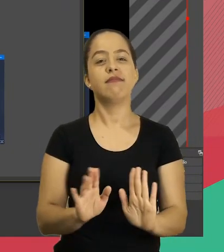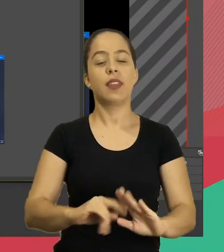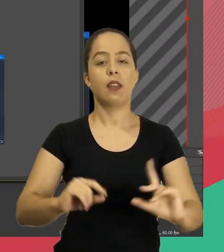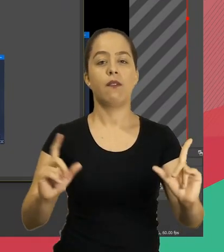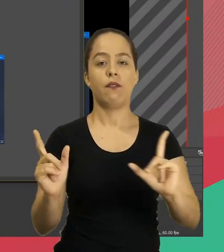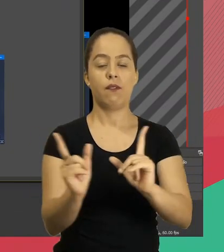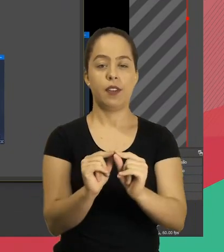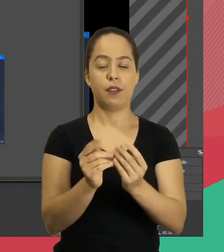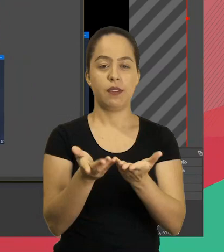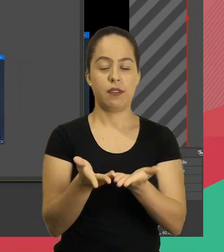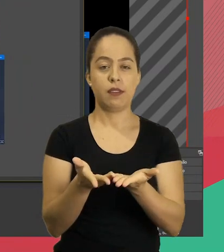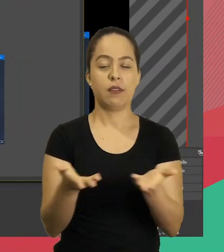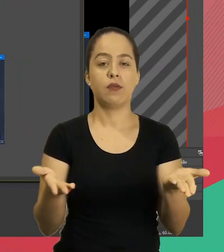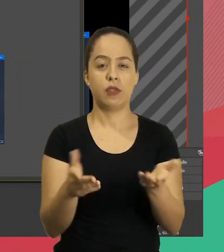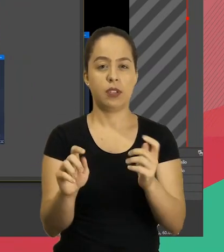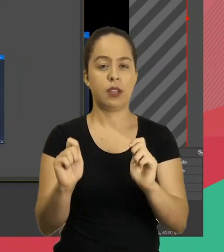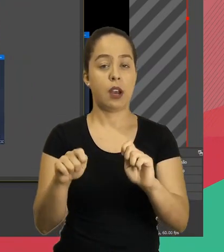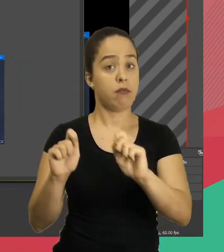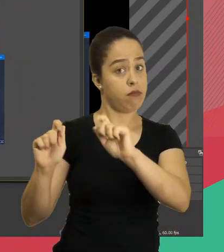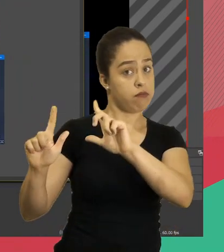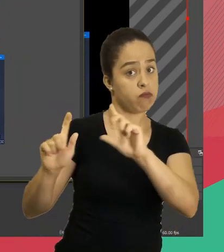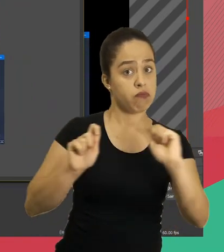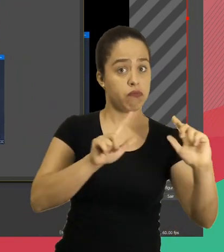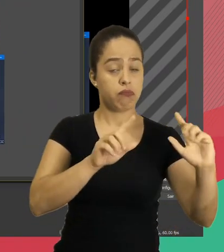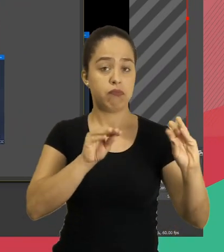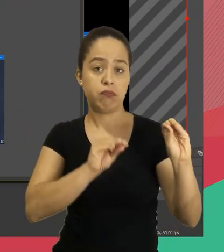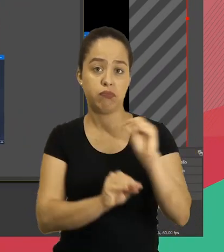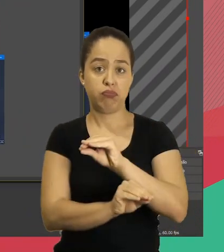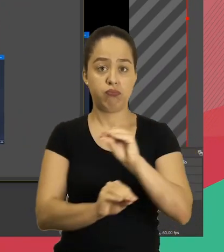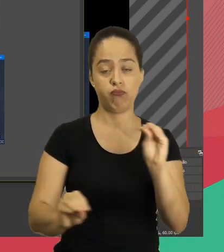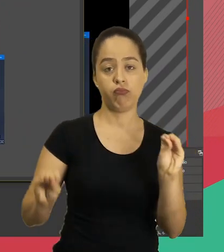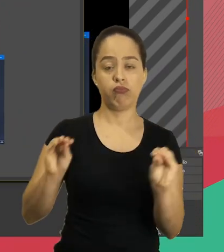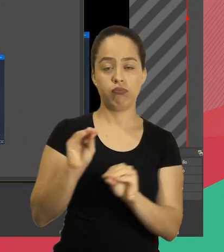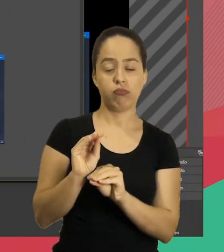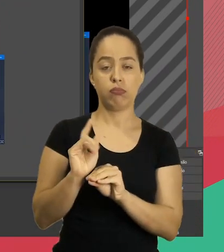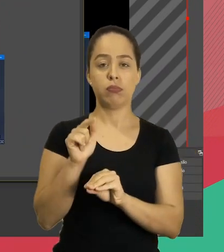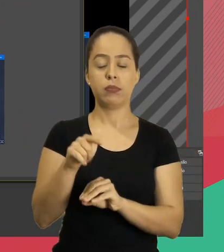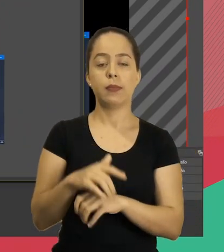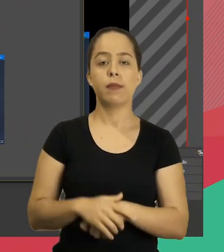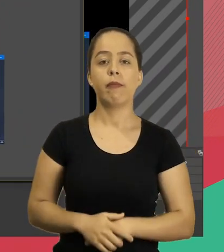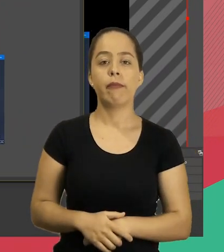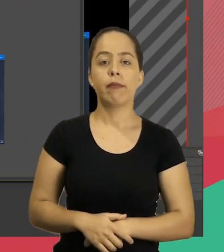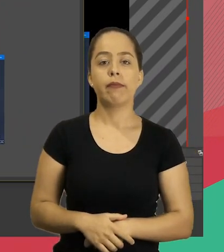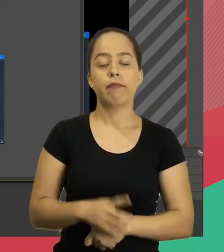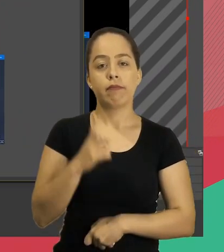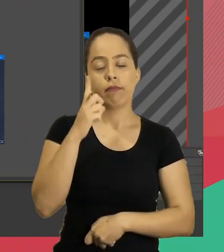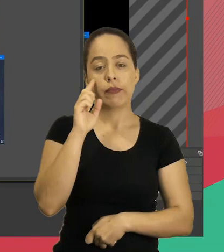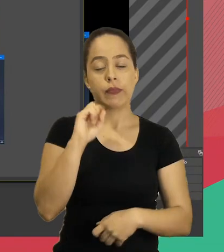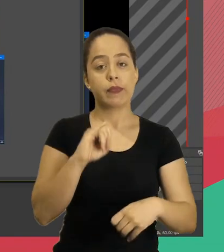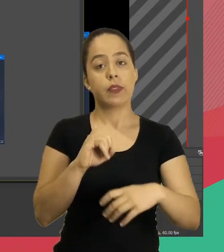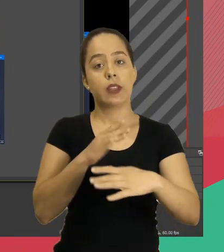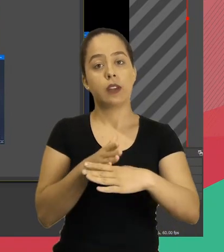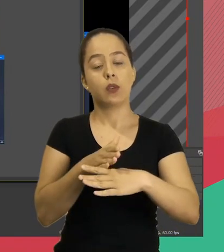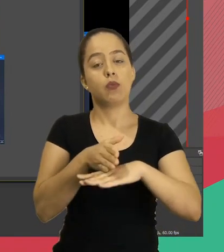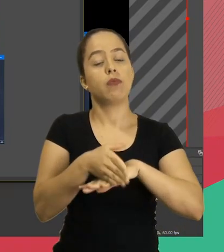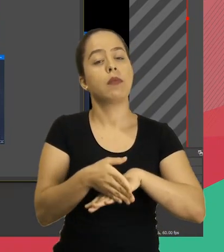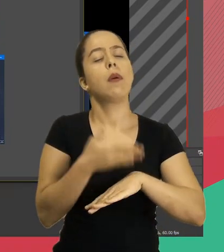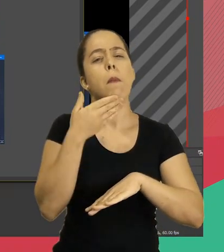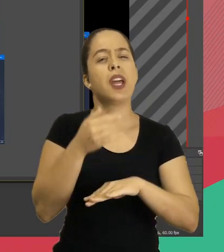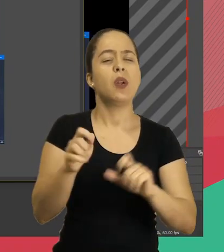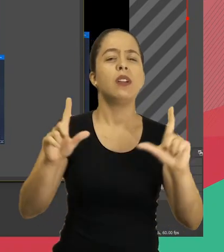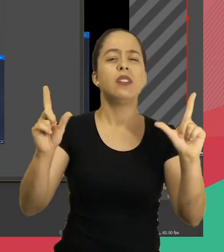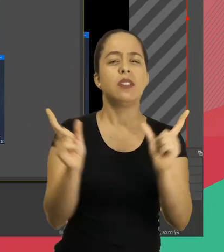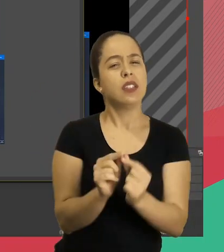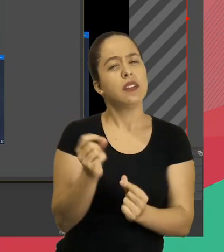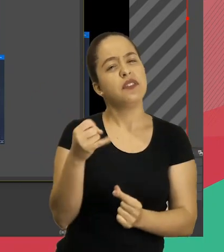Vou deixar assim. Vou fechar aqui. De vez em quando dá uma janela aqui que você entrou. Aí é melhor